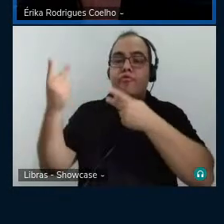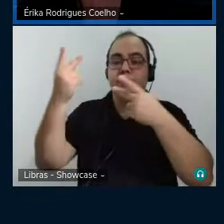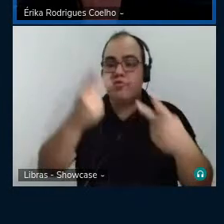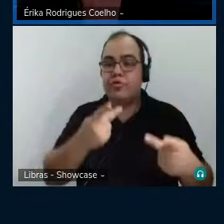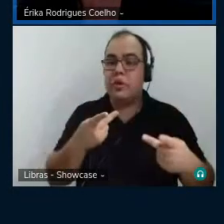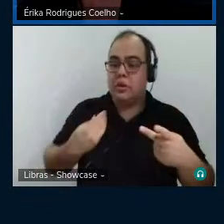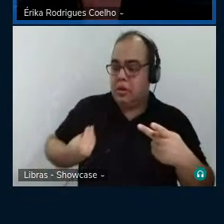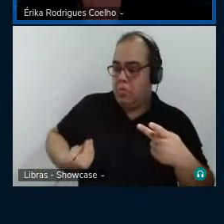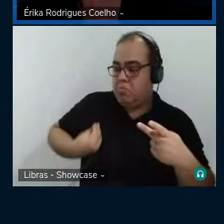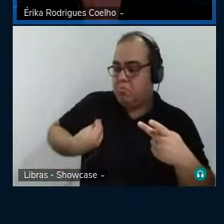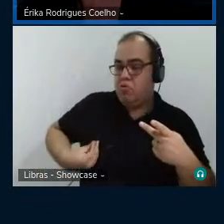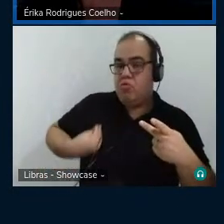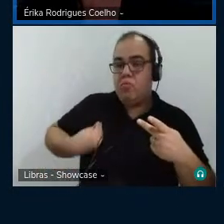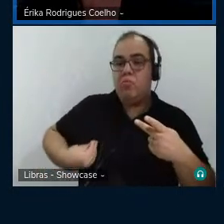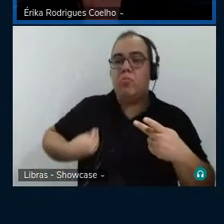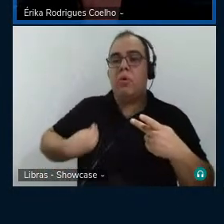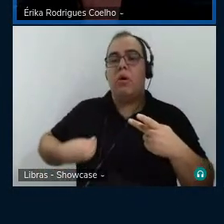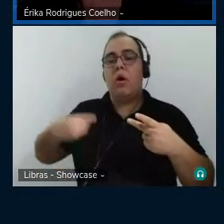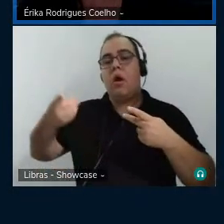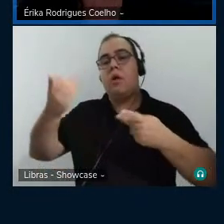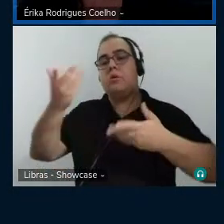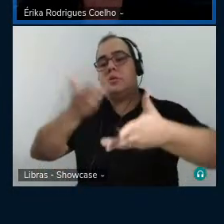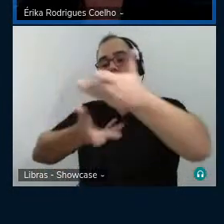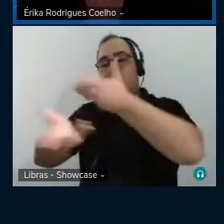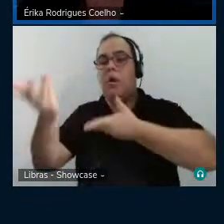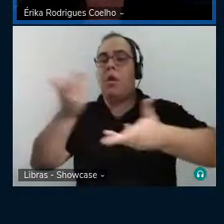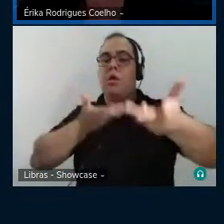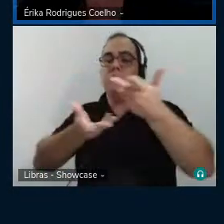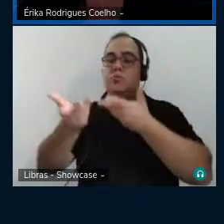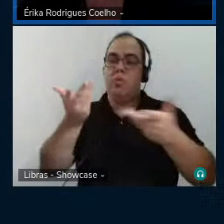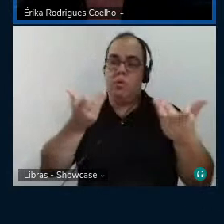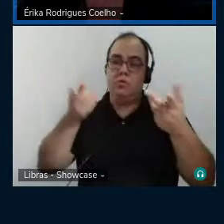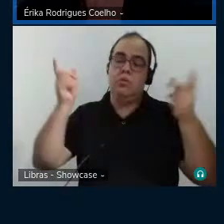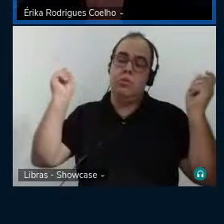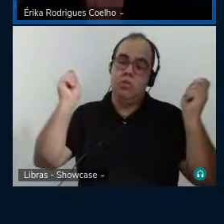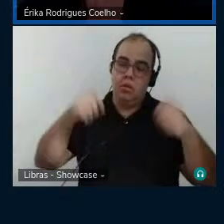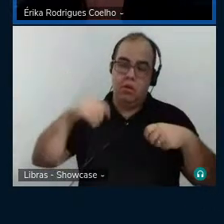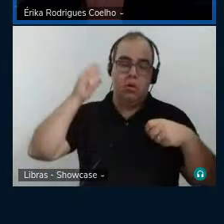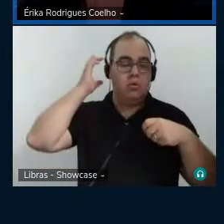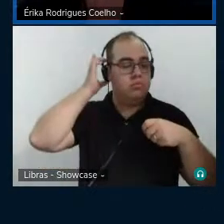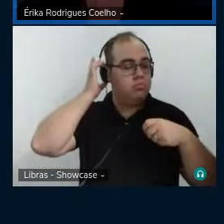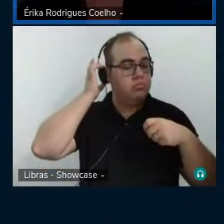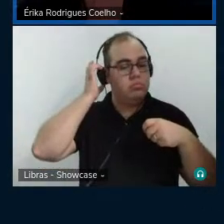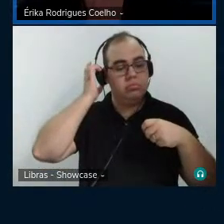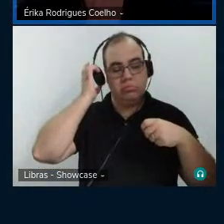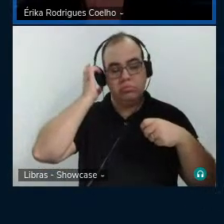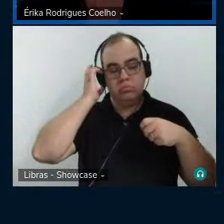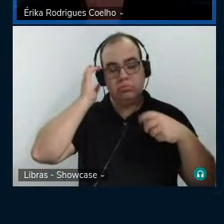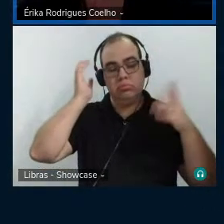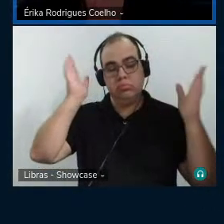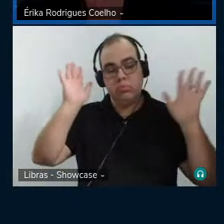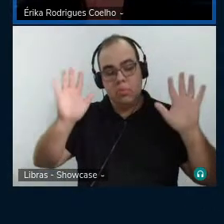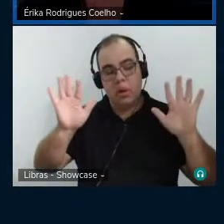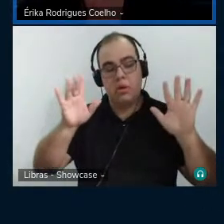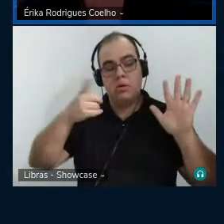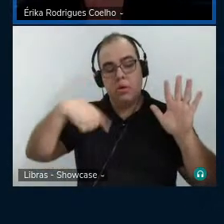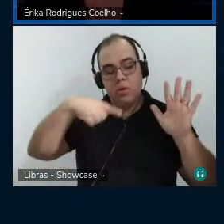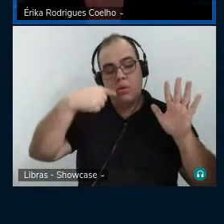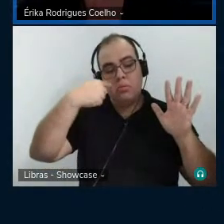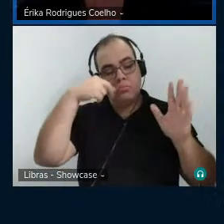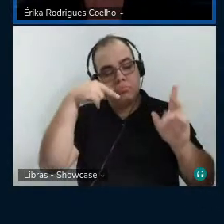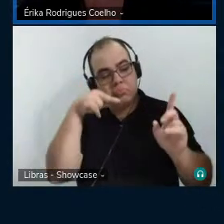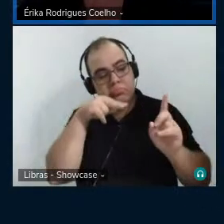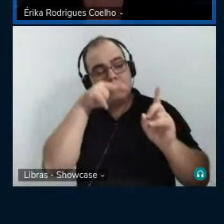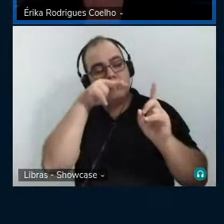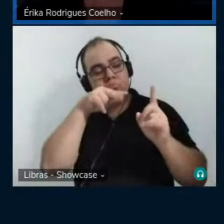e essas interações que esses processos artísticos permitem e promovem na geração dessa memória